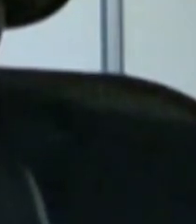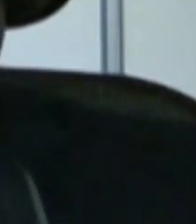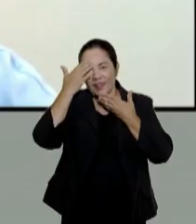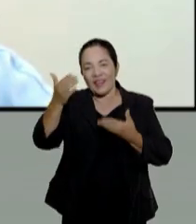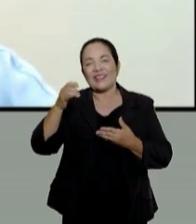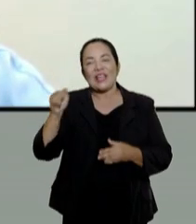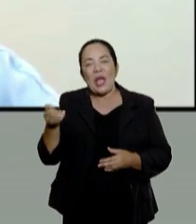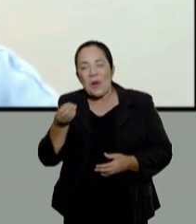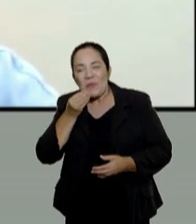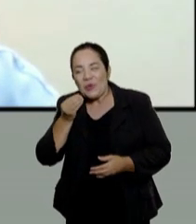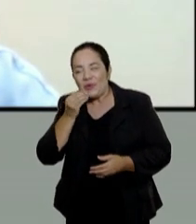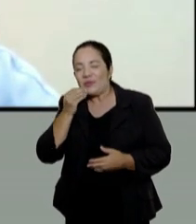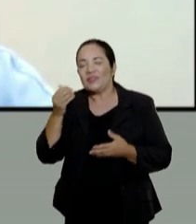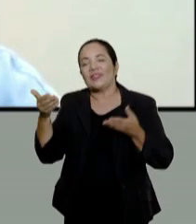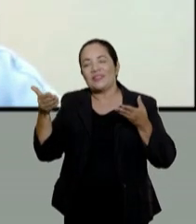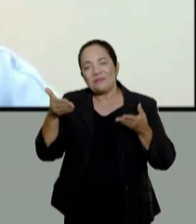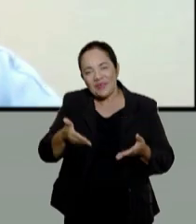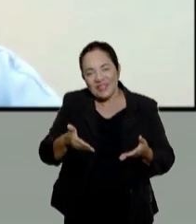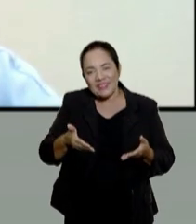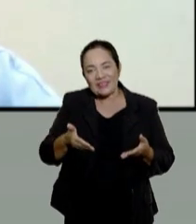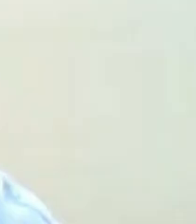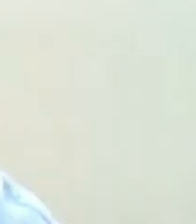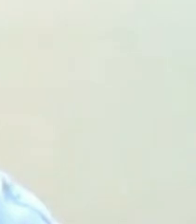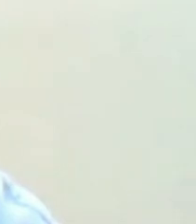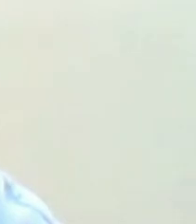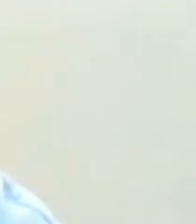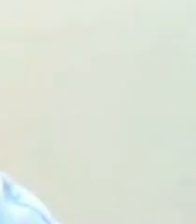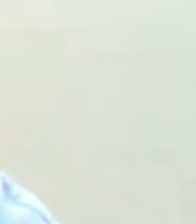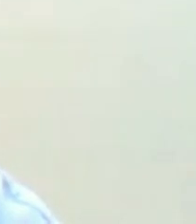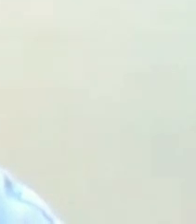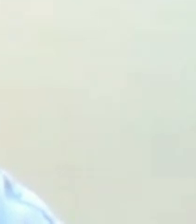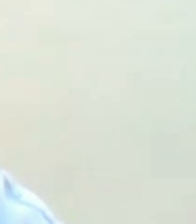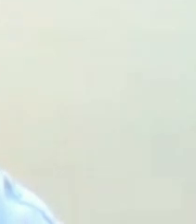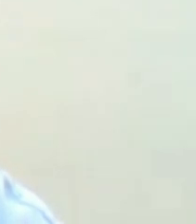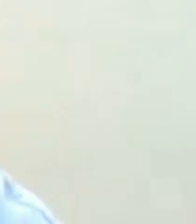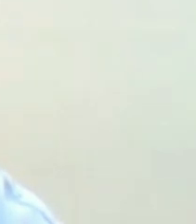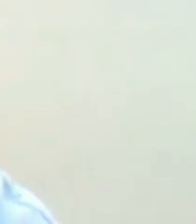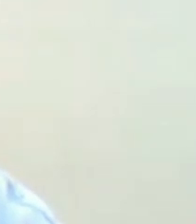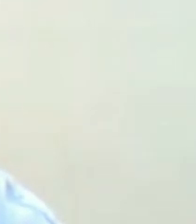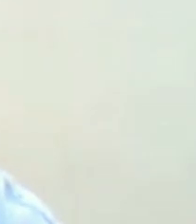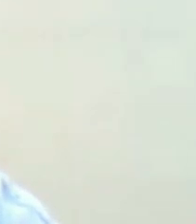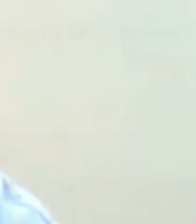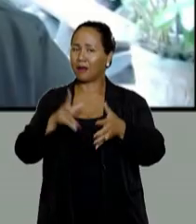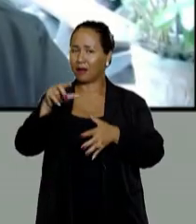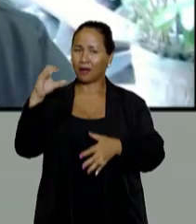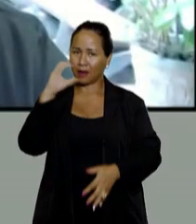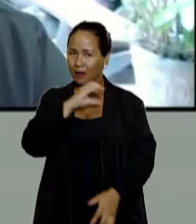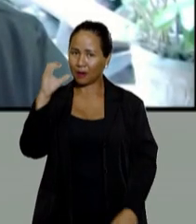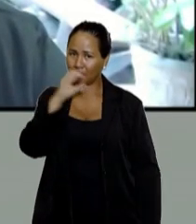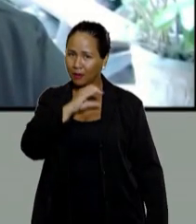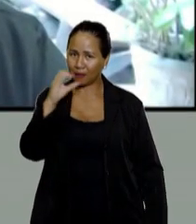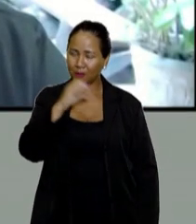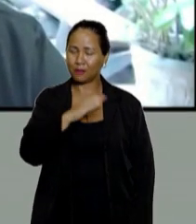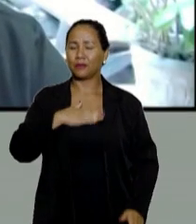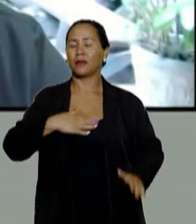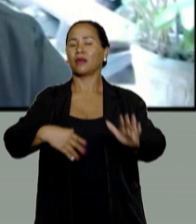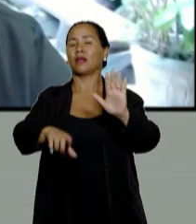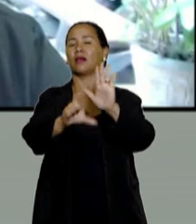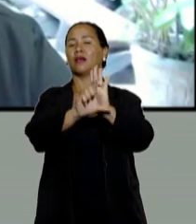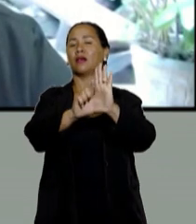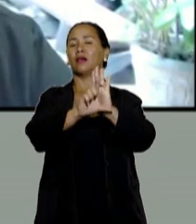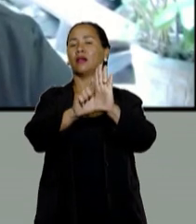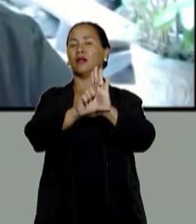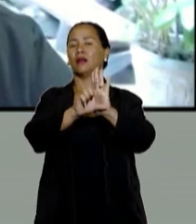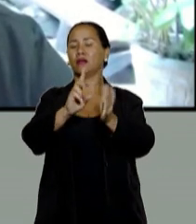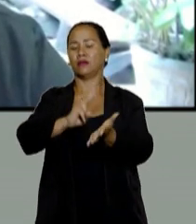Minas Gerais, e Bruno Milanes, da Faculdade de Engenharia da Universidade Federal de Juiz de Fora. O debate teve mediação do